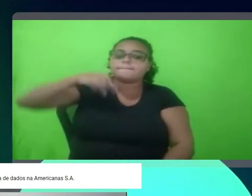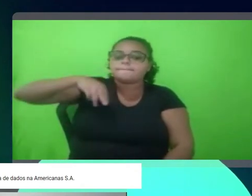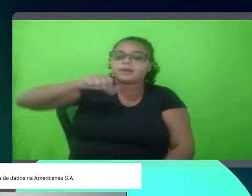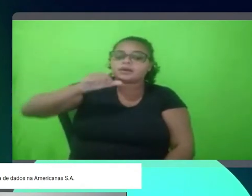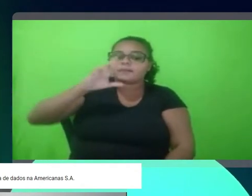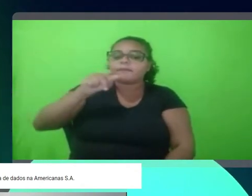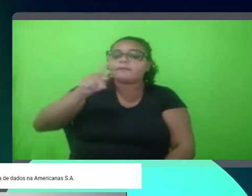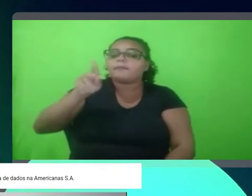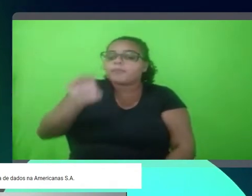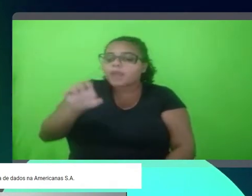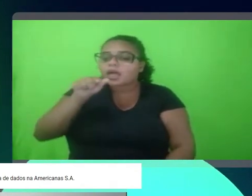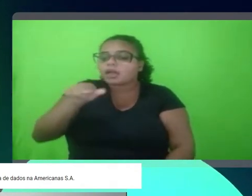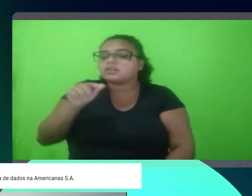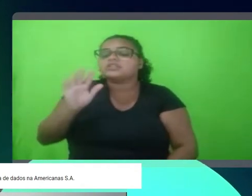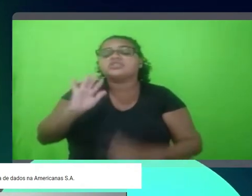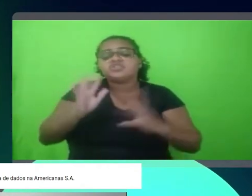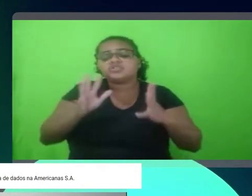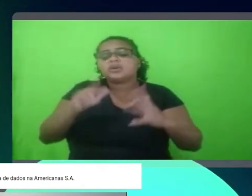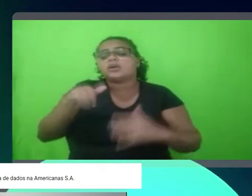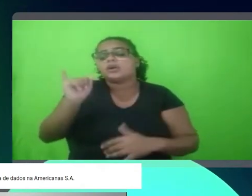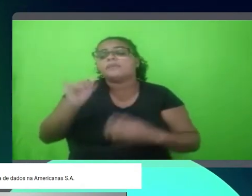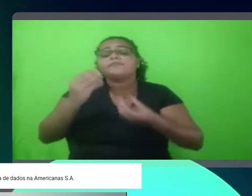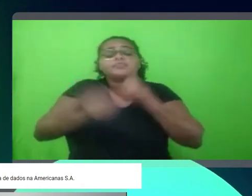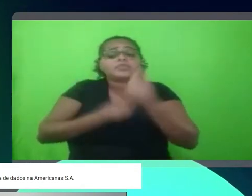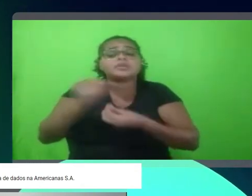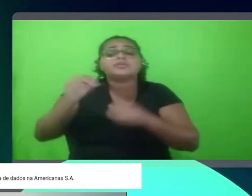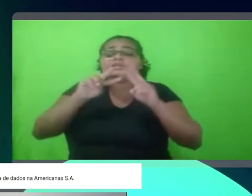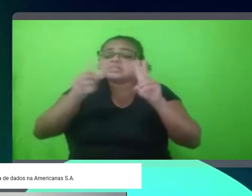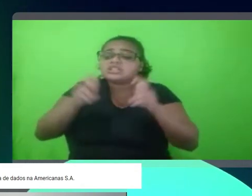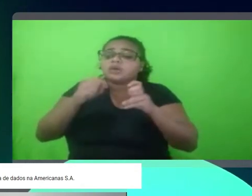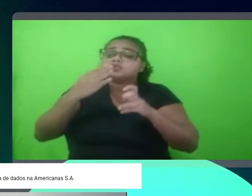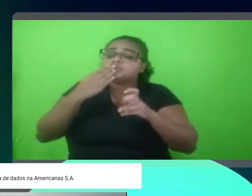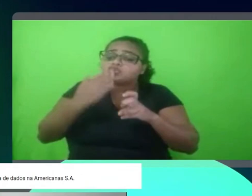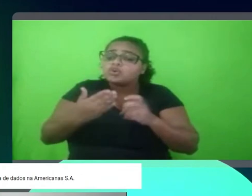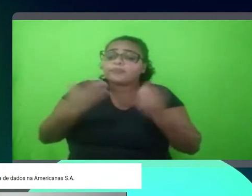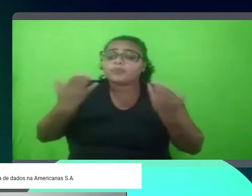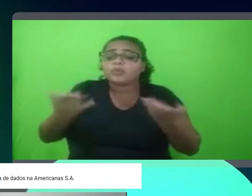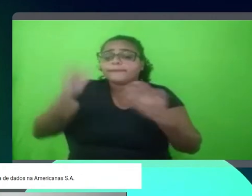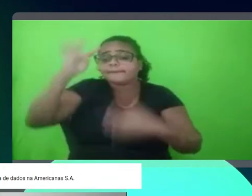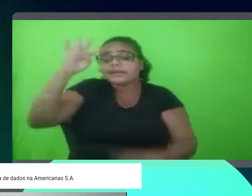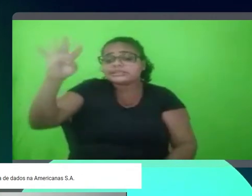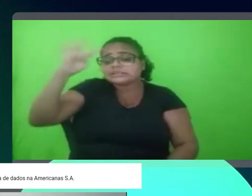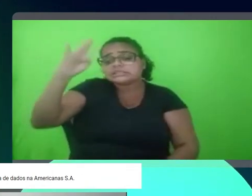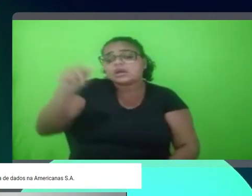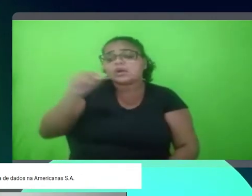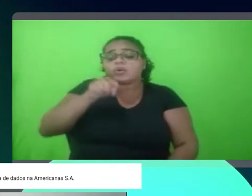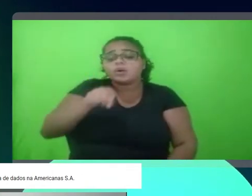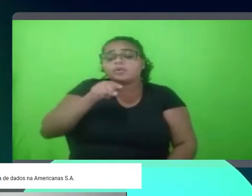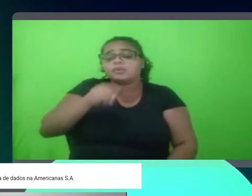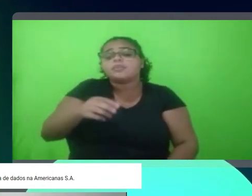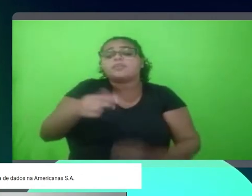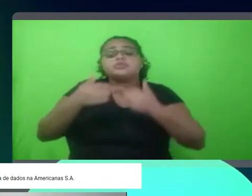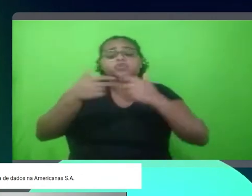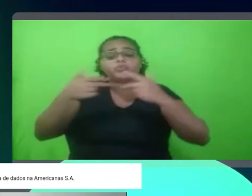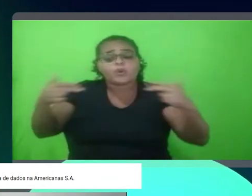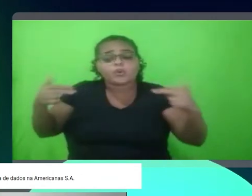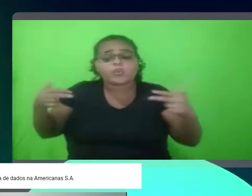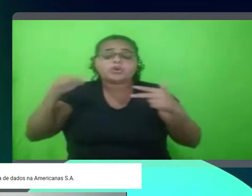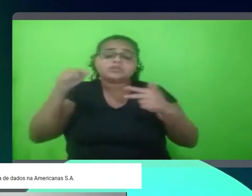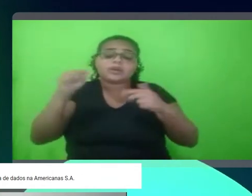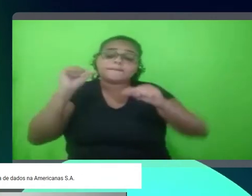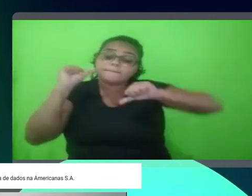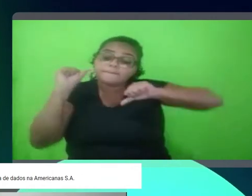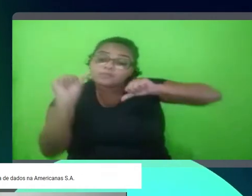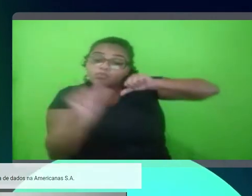Mas vai, continua. Então, porque eu estava me perguntando sobre isso, entendeu? que, tipo, eu estava pensando que isso era uma questão de